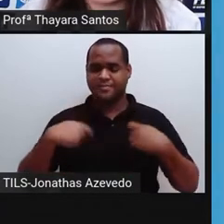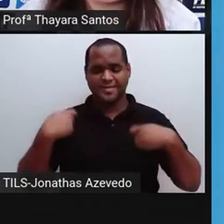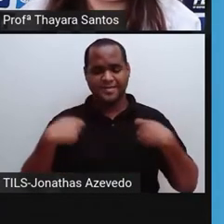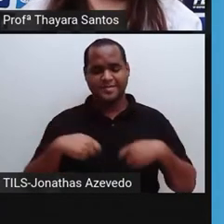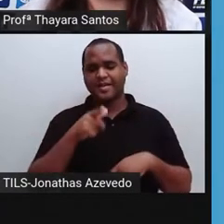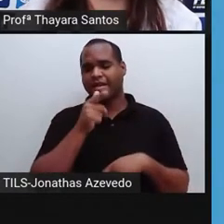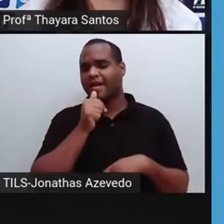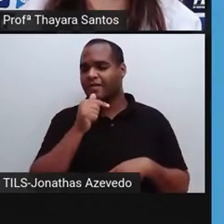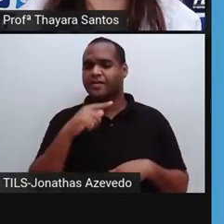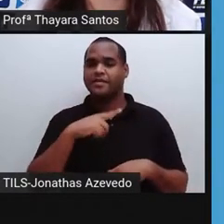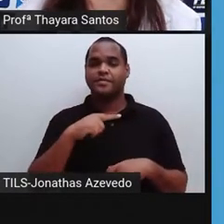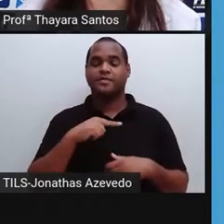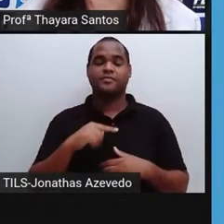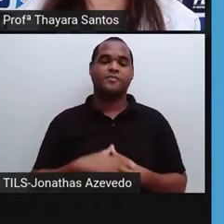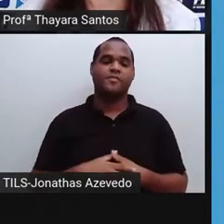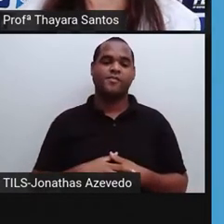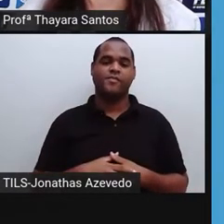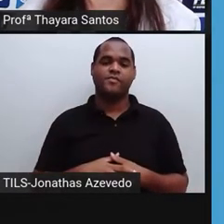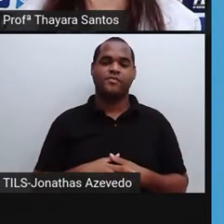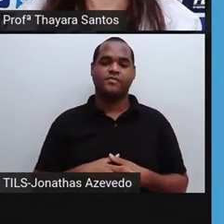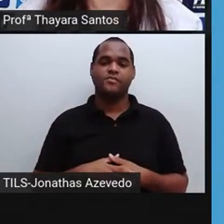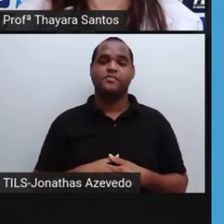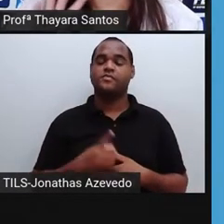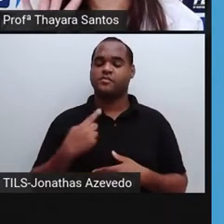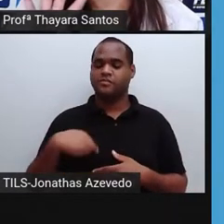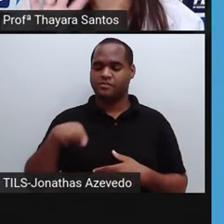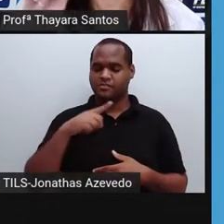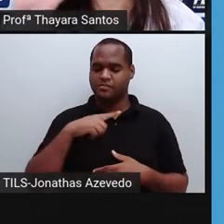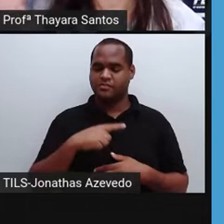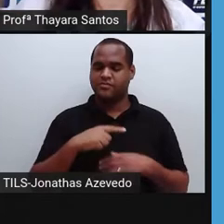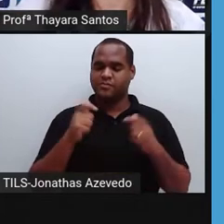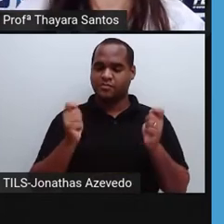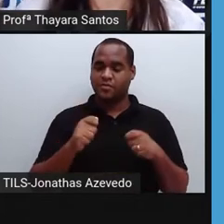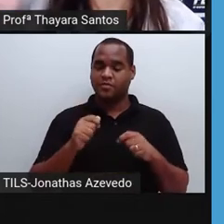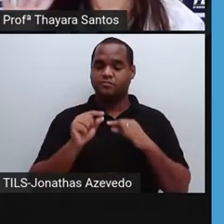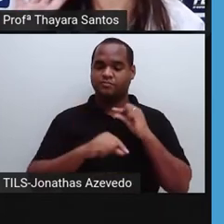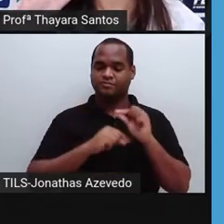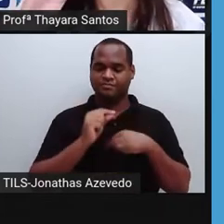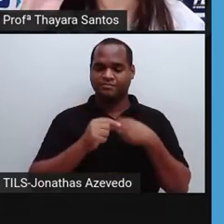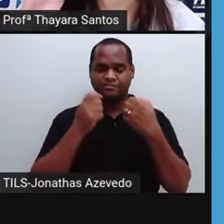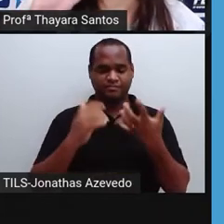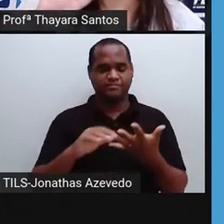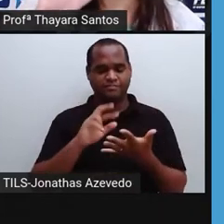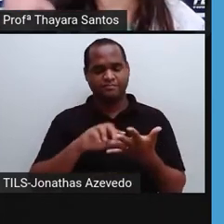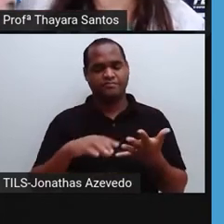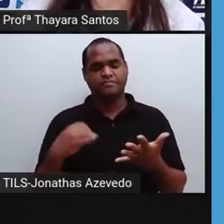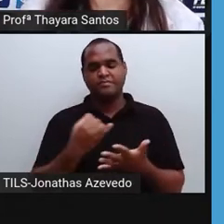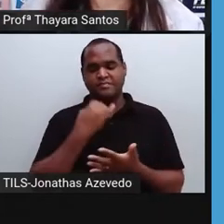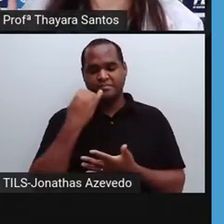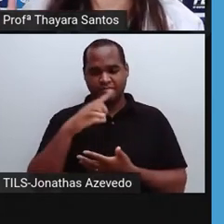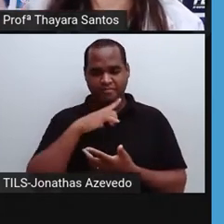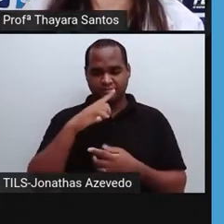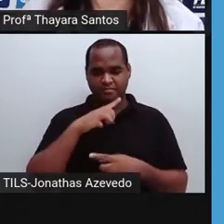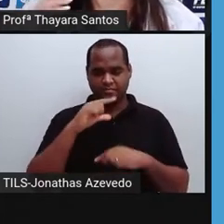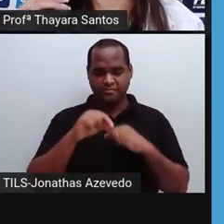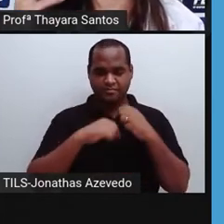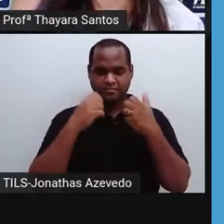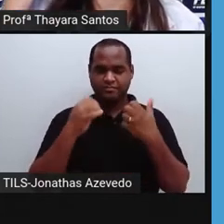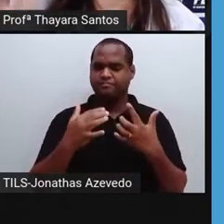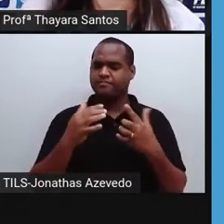dessa água mesmo. E a gente pode elencar algumas coisas aí para